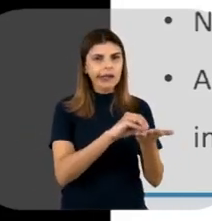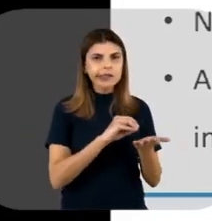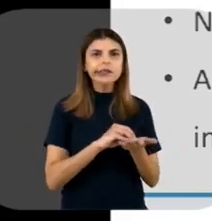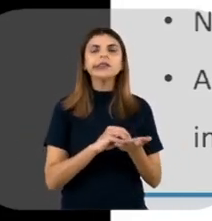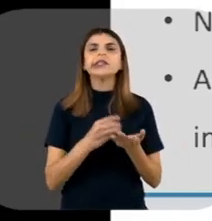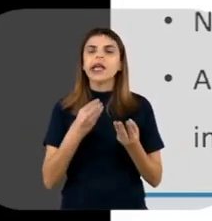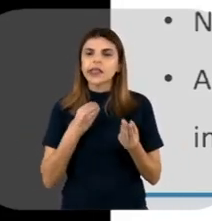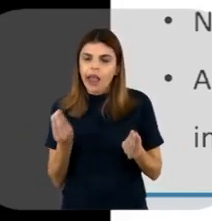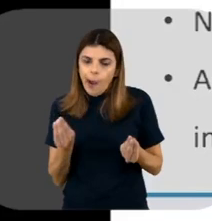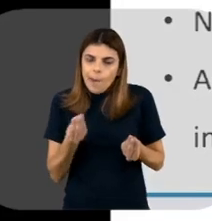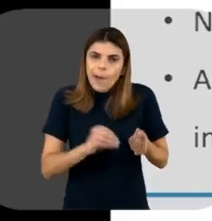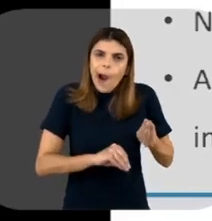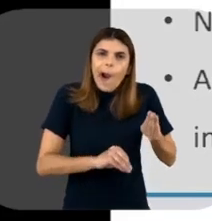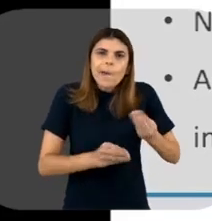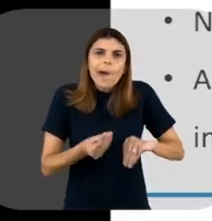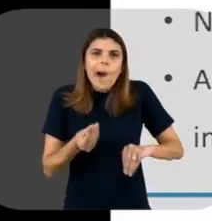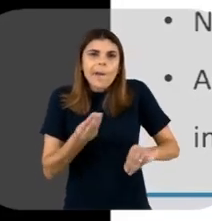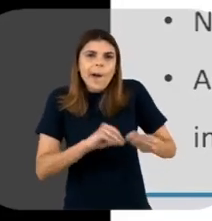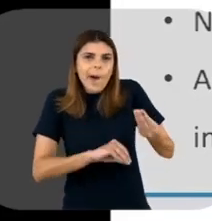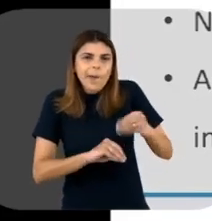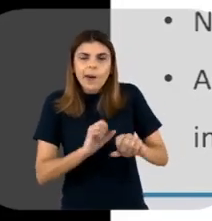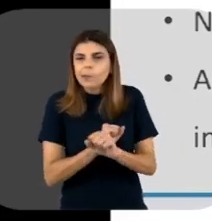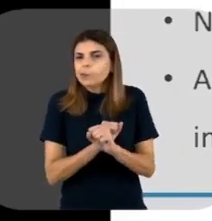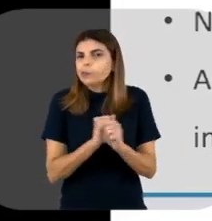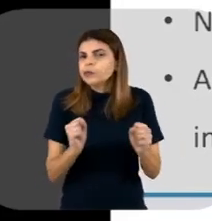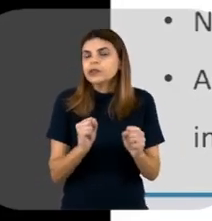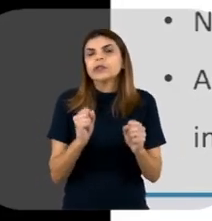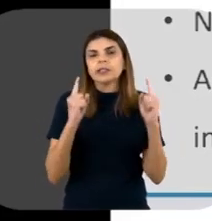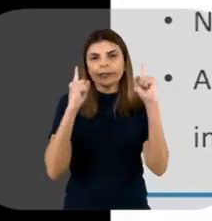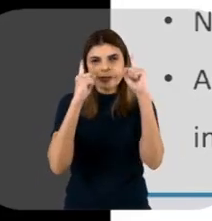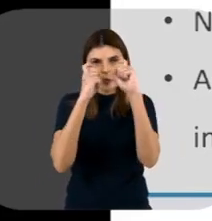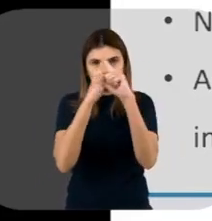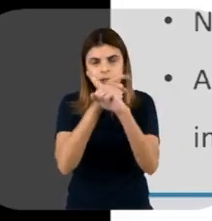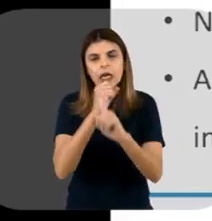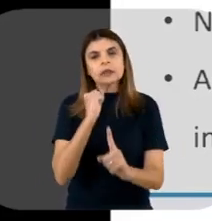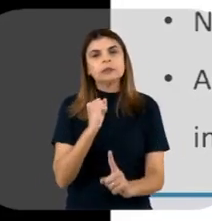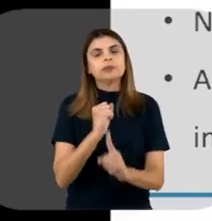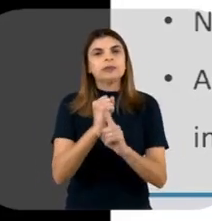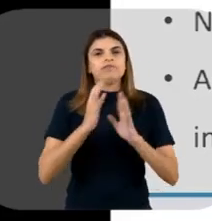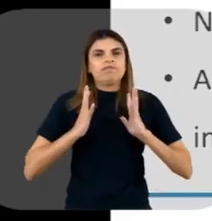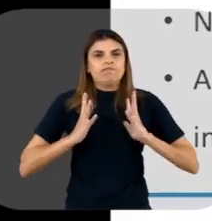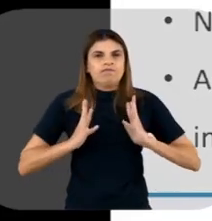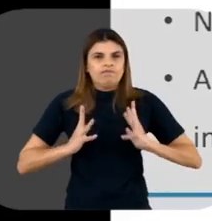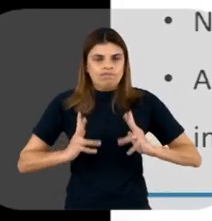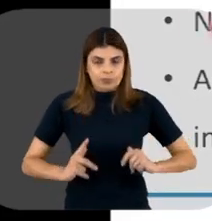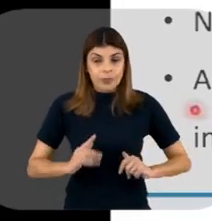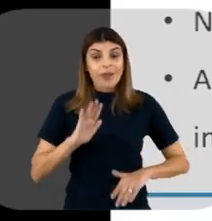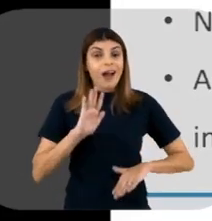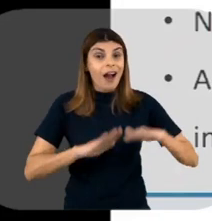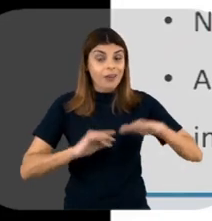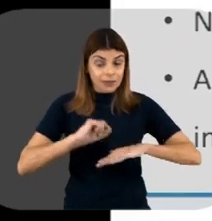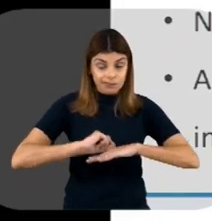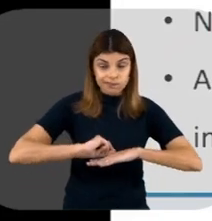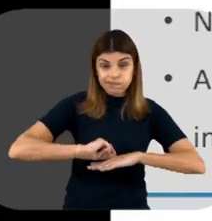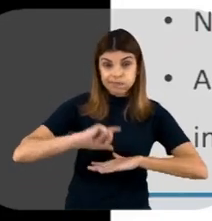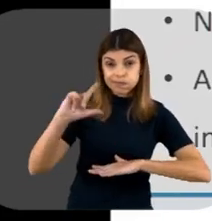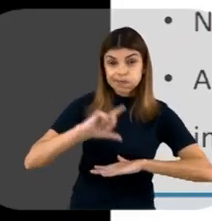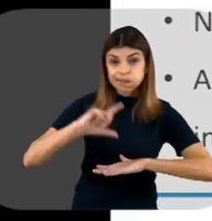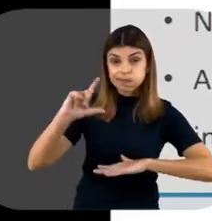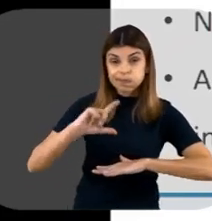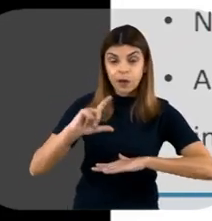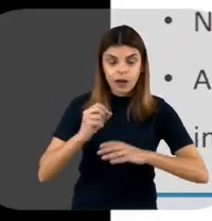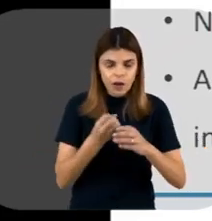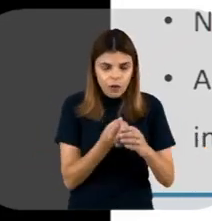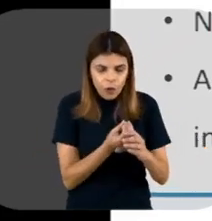tem essa impossibilidade, esse impacto, né? Às vezes, o alto nível de